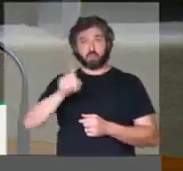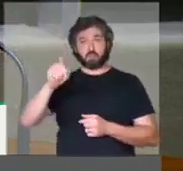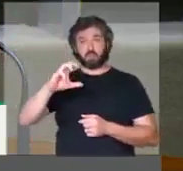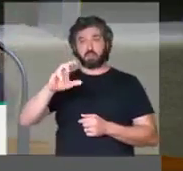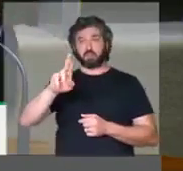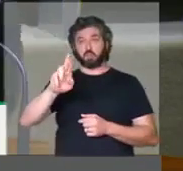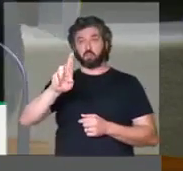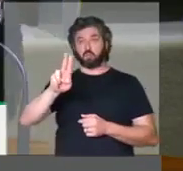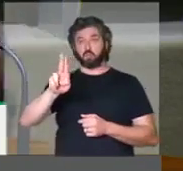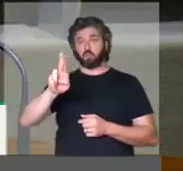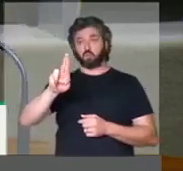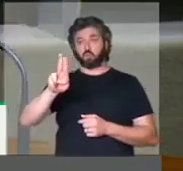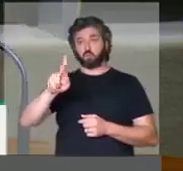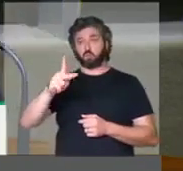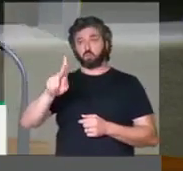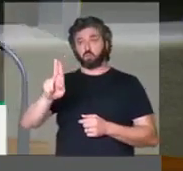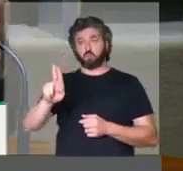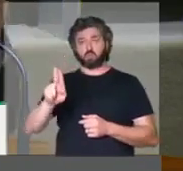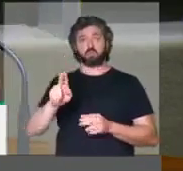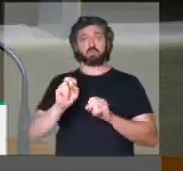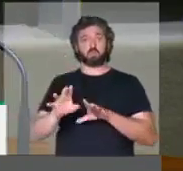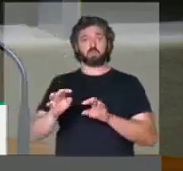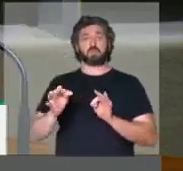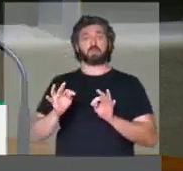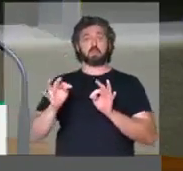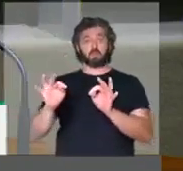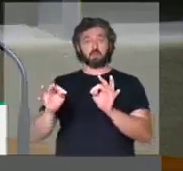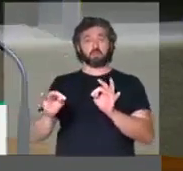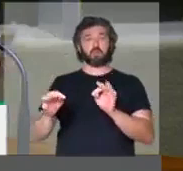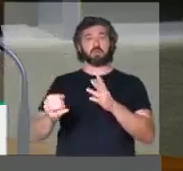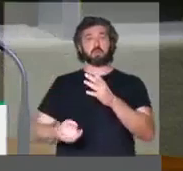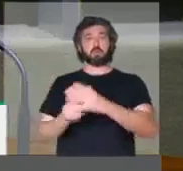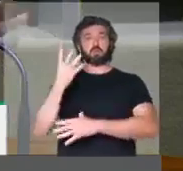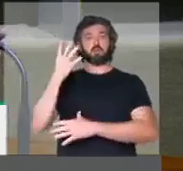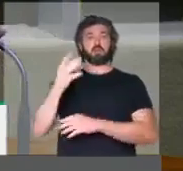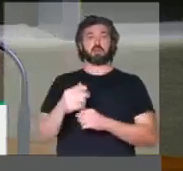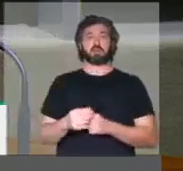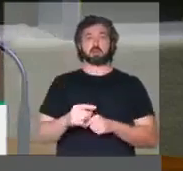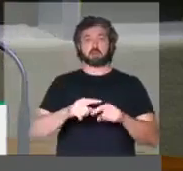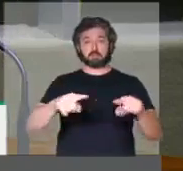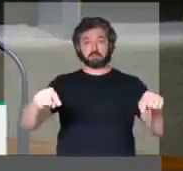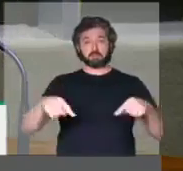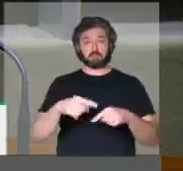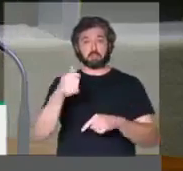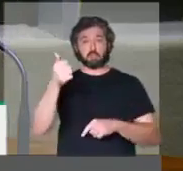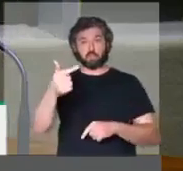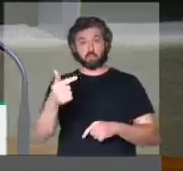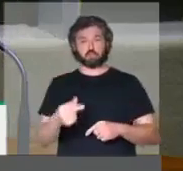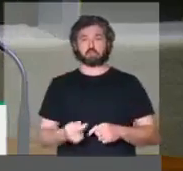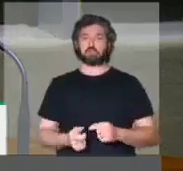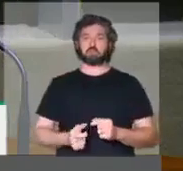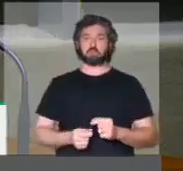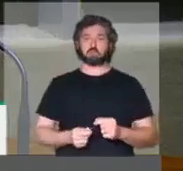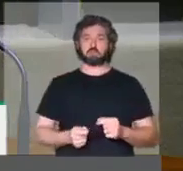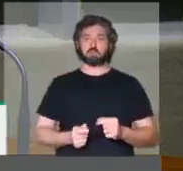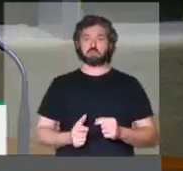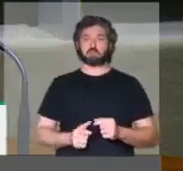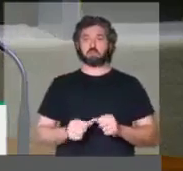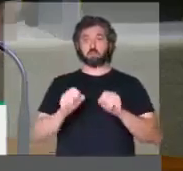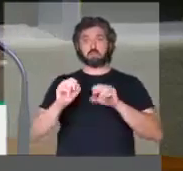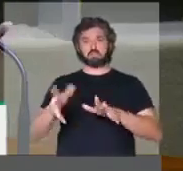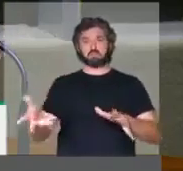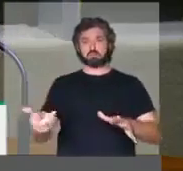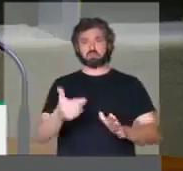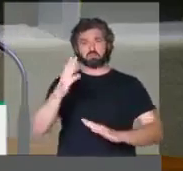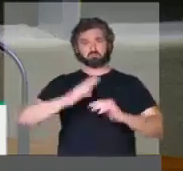Cururupu, mais um Instituto de Educação Tecnológica inaugurado. Doze salas, ensino de